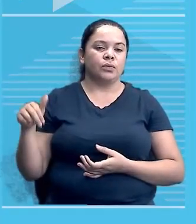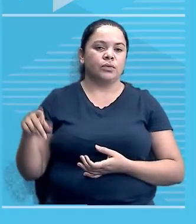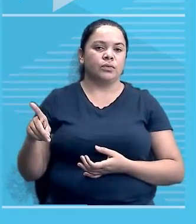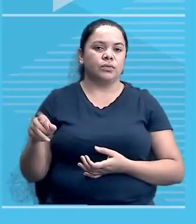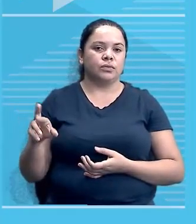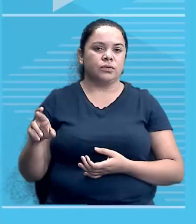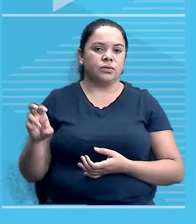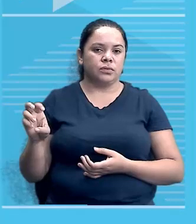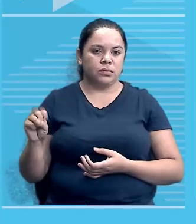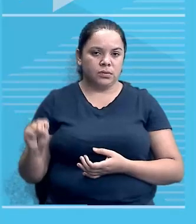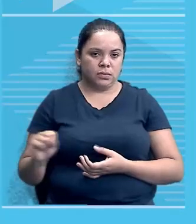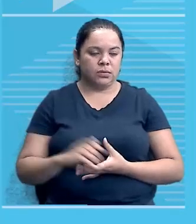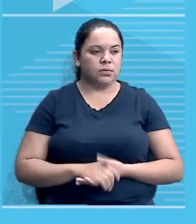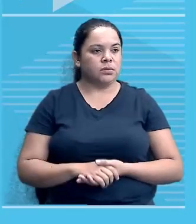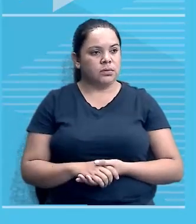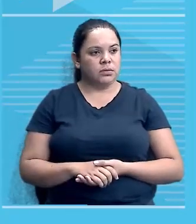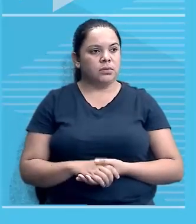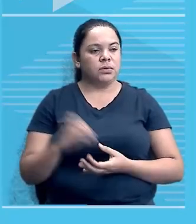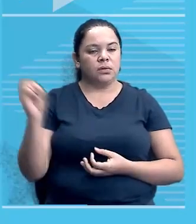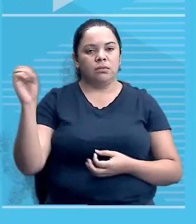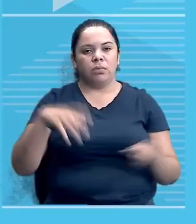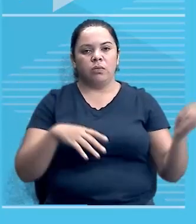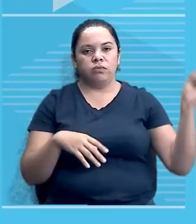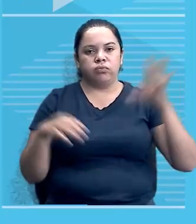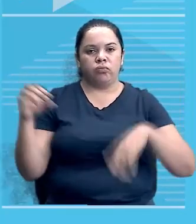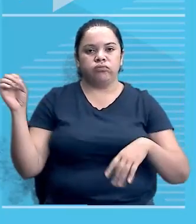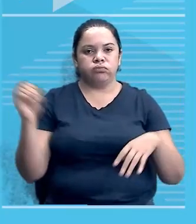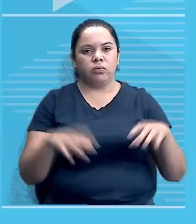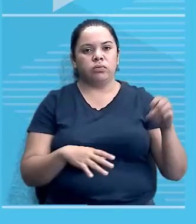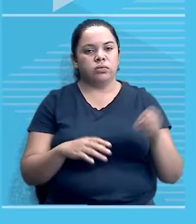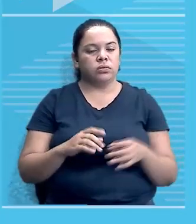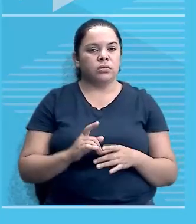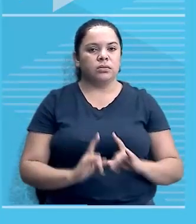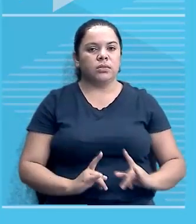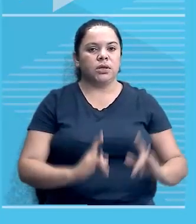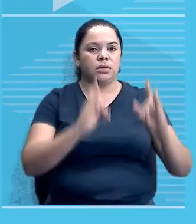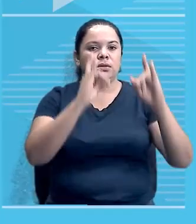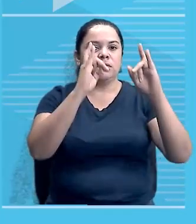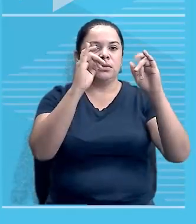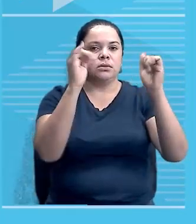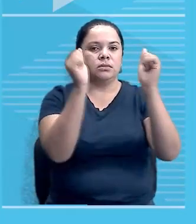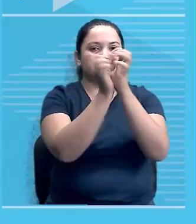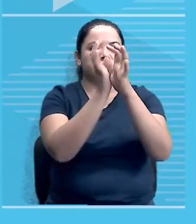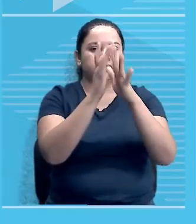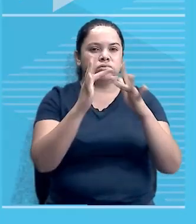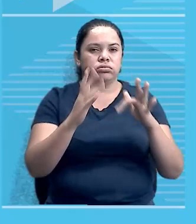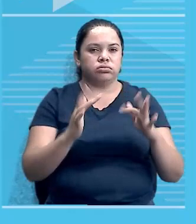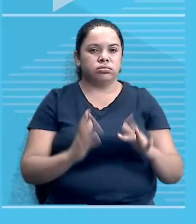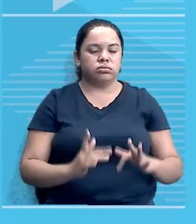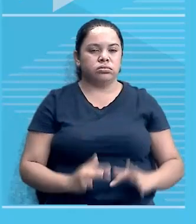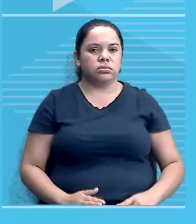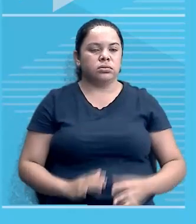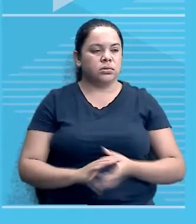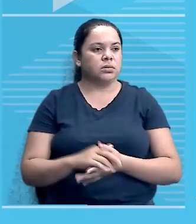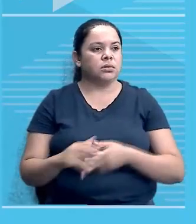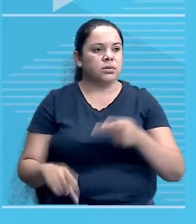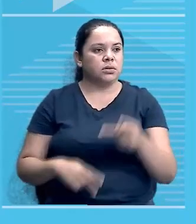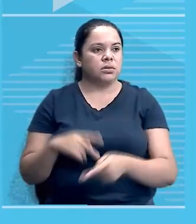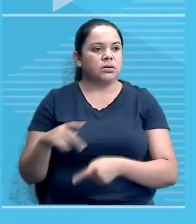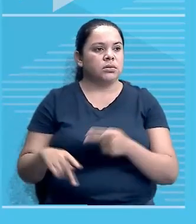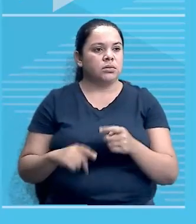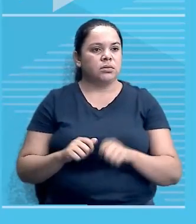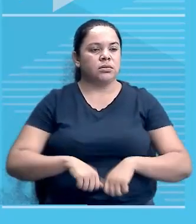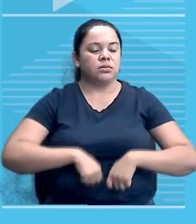Você está vendo prédios demolidos. E o povo, lógico, se esforçando aí para levar uma vida,